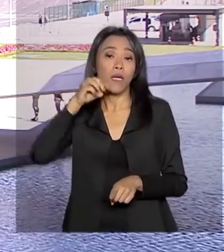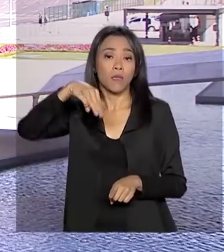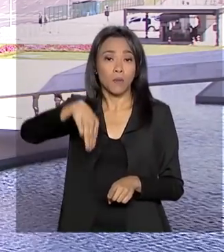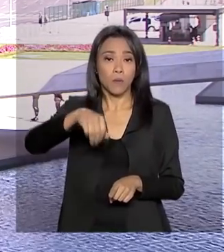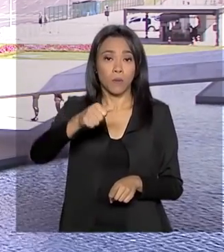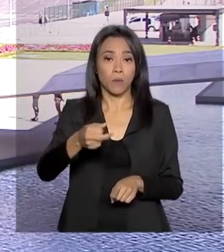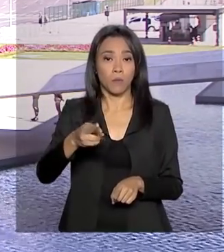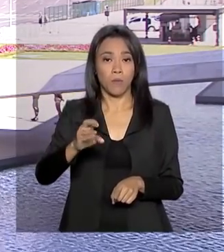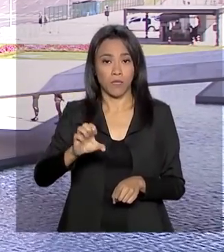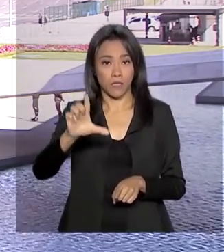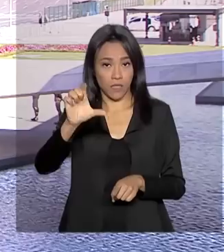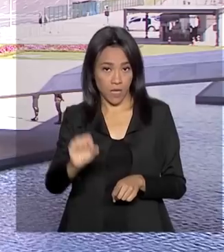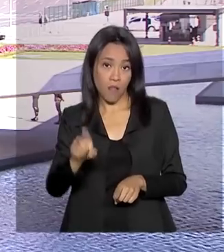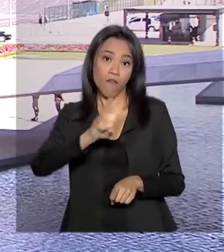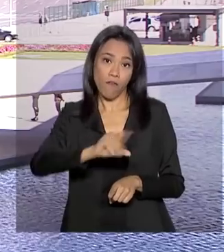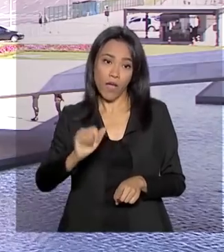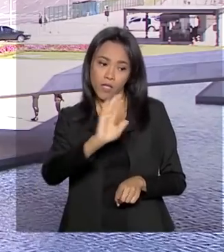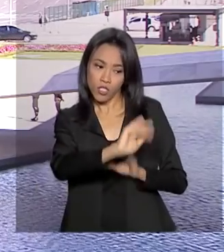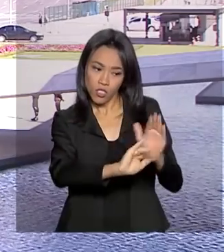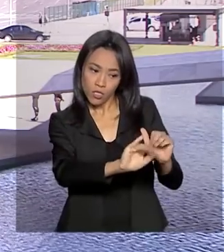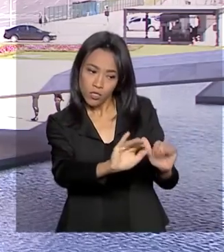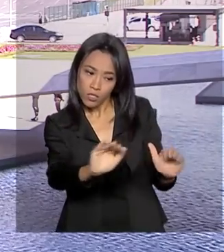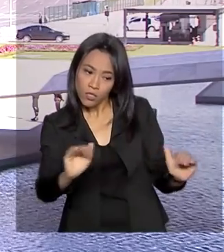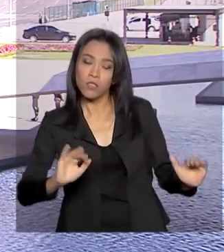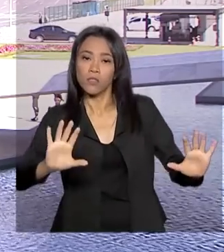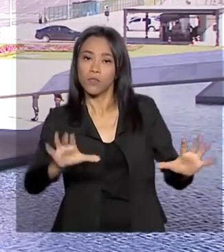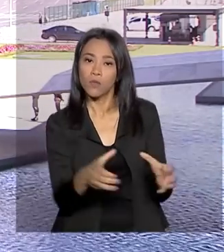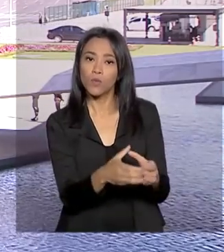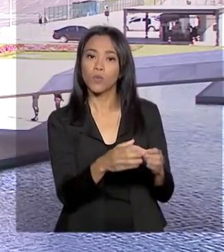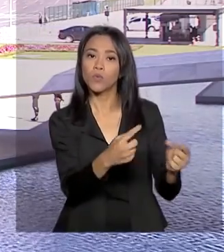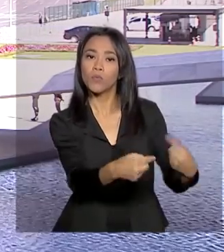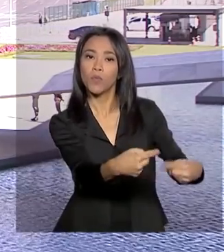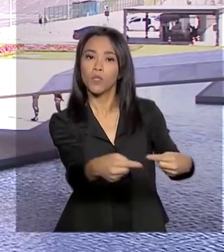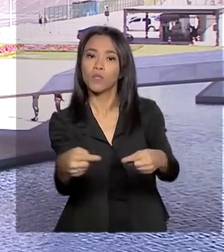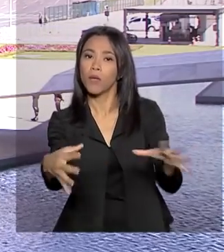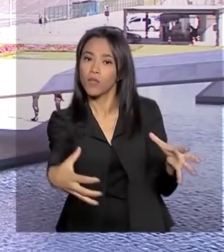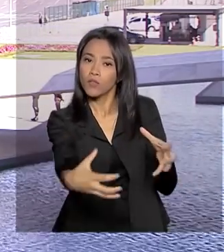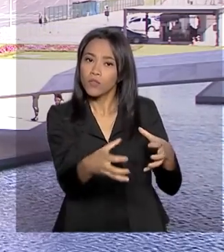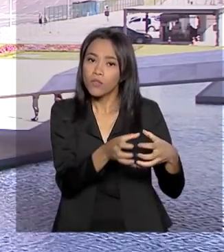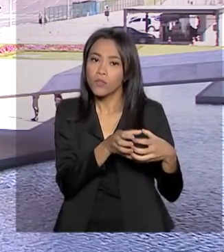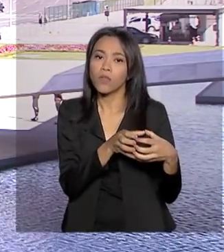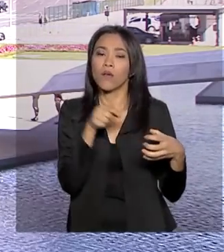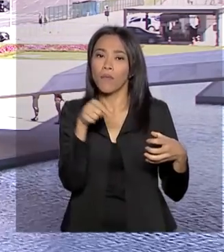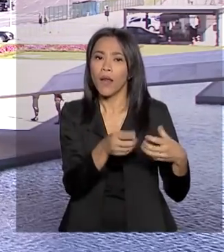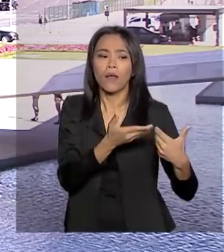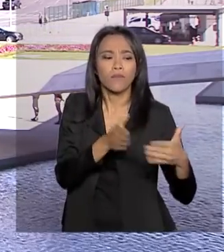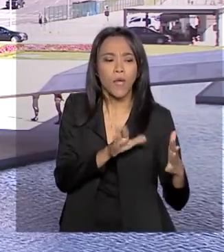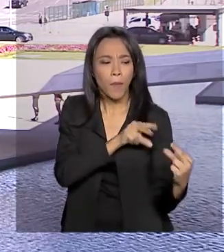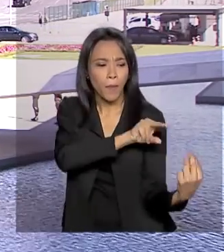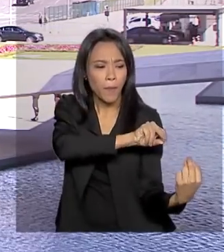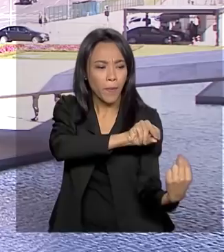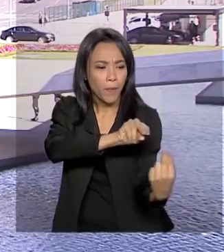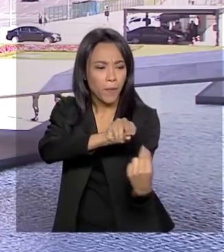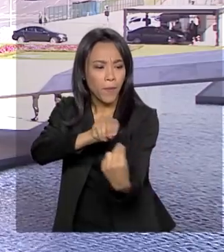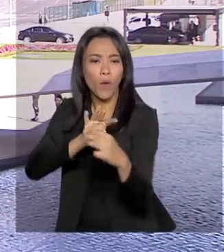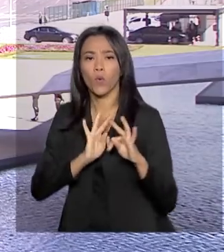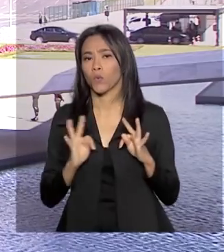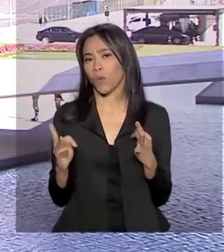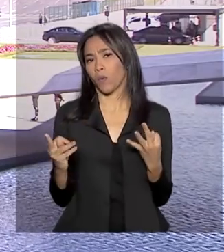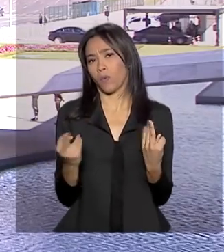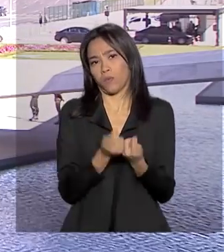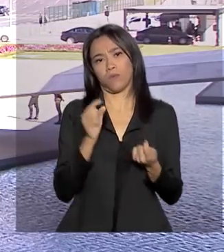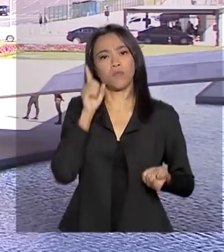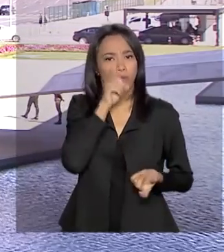encontro com deputados da minoria e da oposição. Ele quer abrir ali um canal de diálogo permanente com todos os parlamentares.